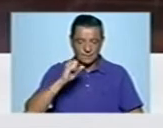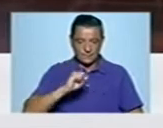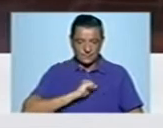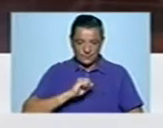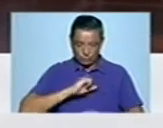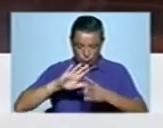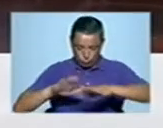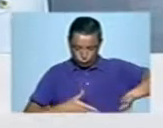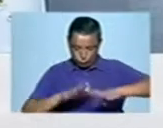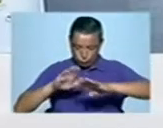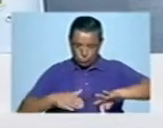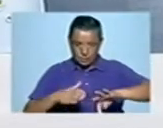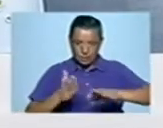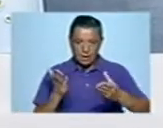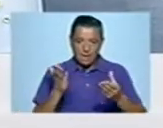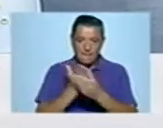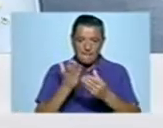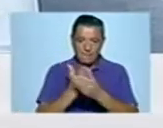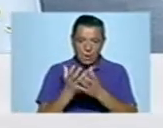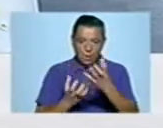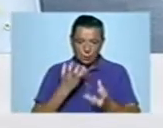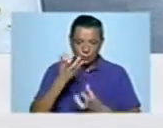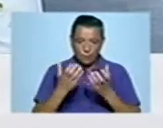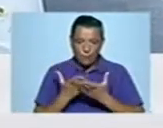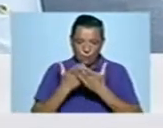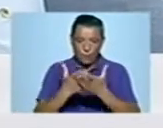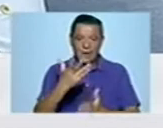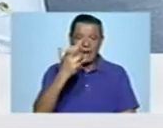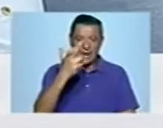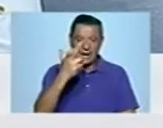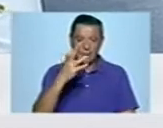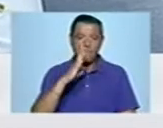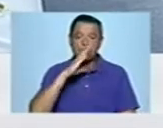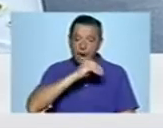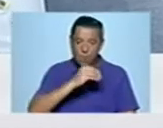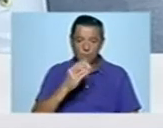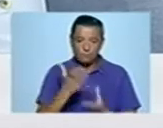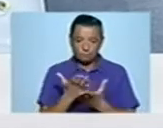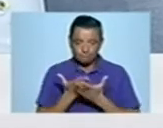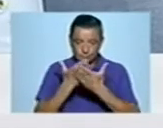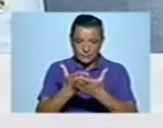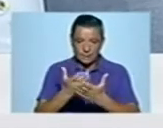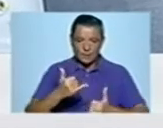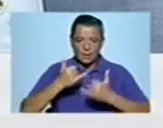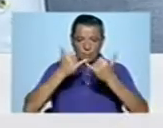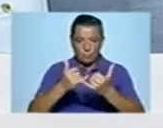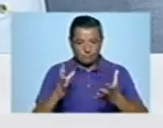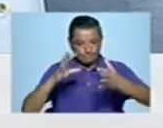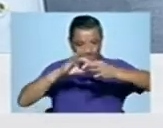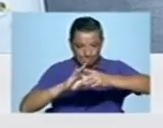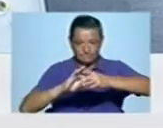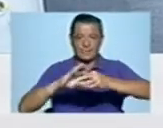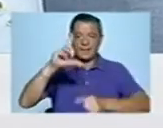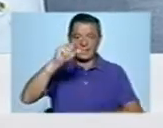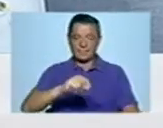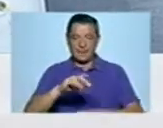produtores, com um pão cozido em forno de lenha, um pão caseiro, um verdadeiro pão, e que depois está associado, obviamente,